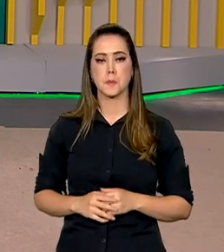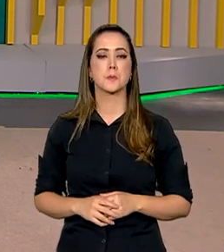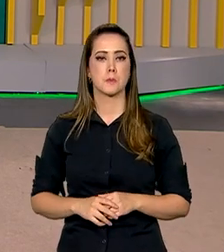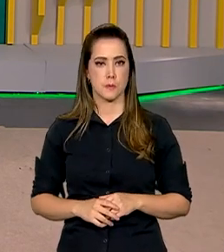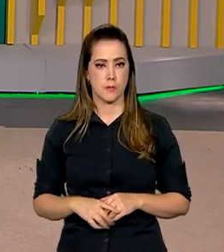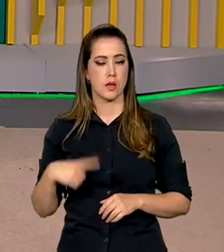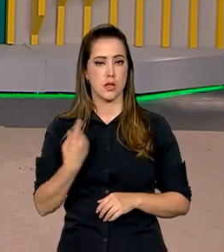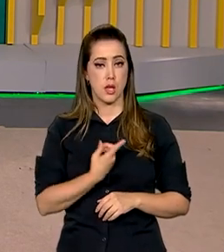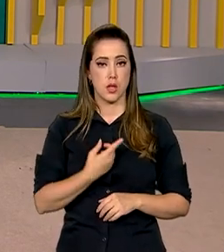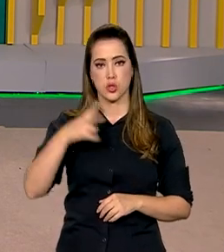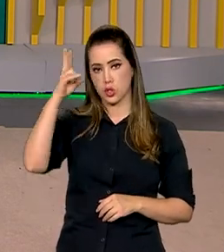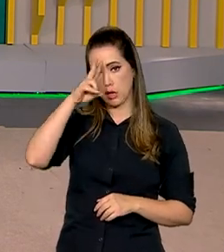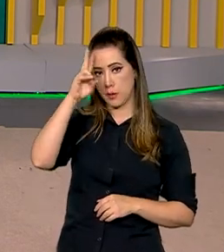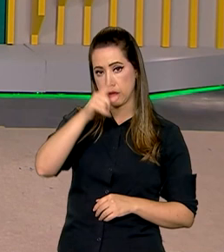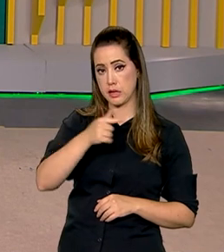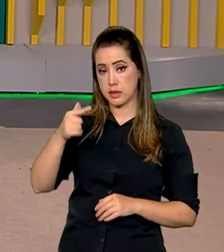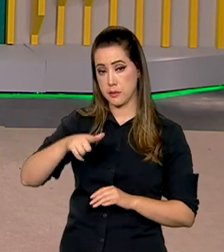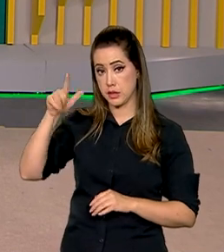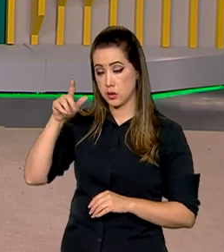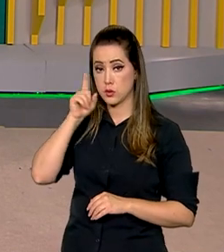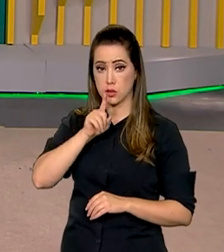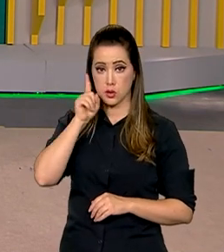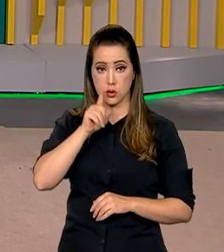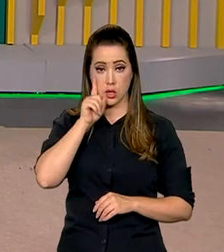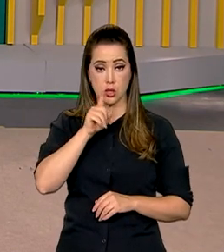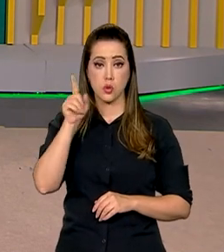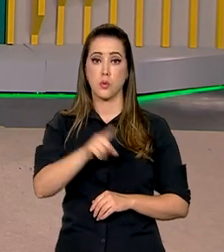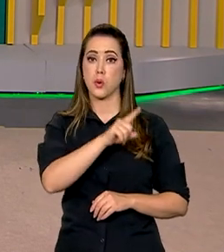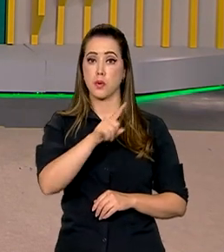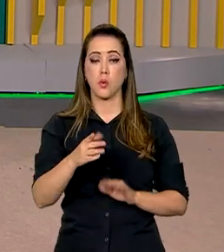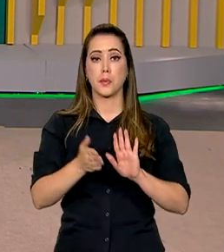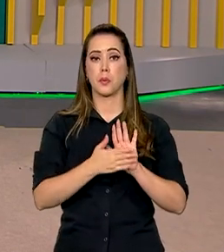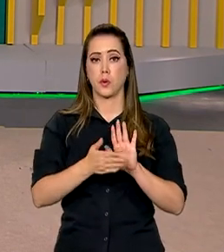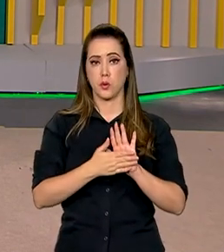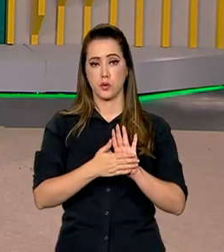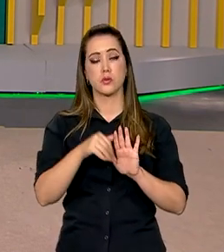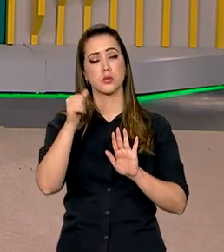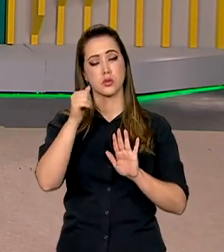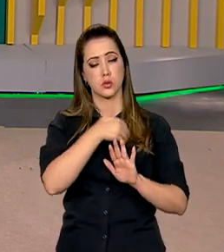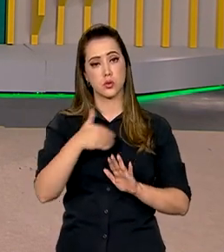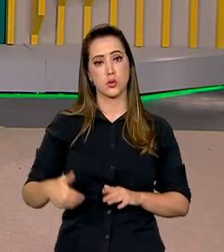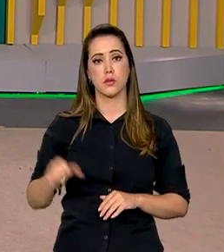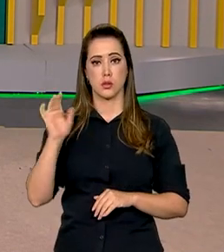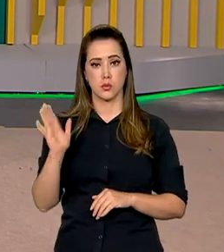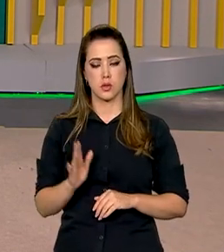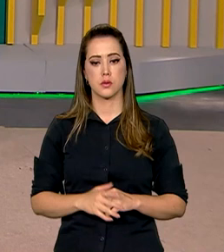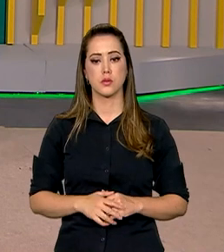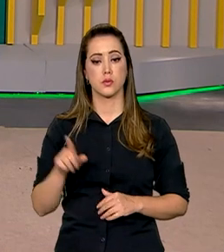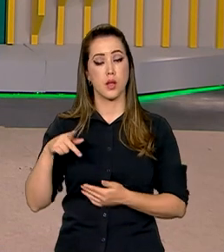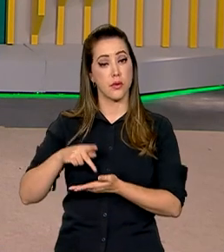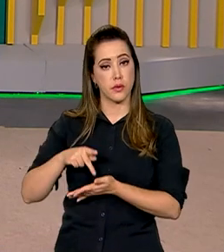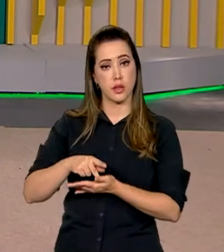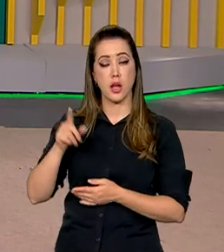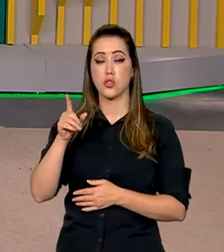E a gente lembra, Carol, que na semana passada, os Estados Unidos vetaram a proposta apresentada pelo governo brasileiro. Verdade, Roberto,